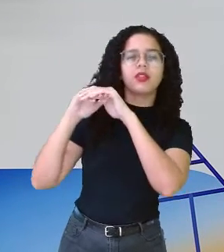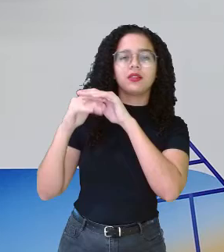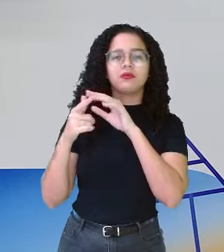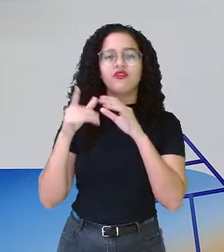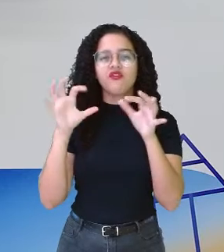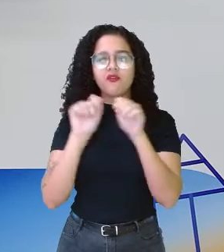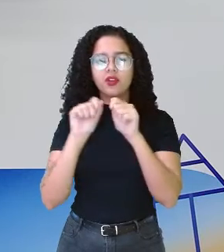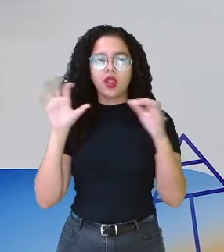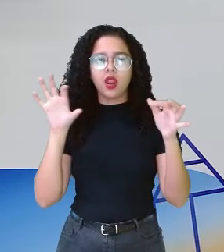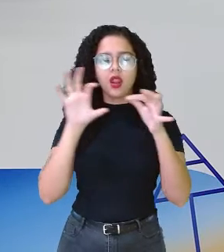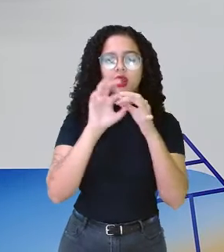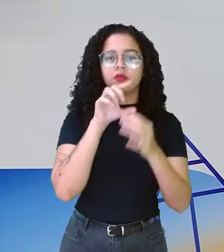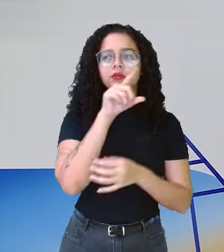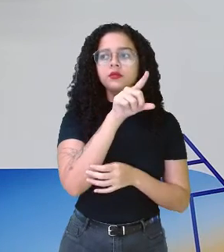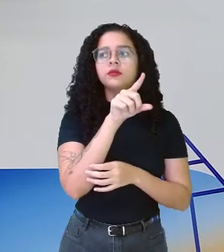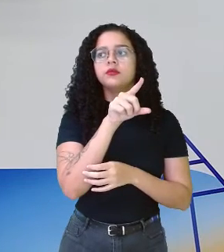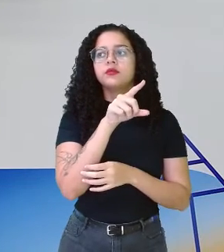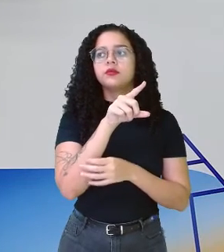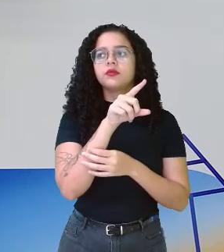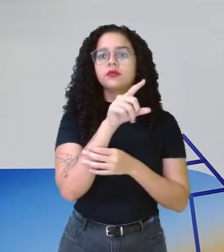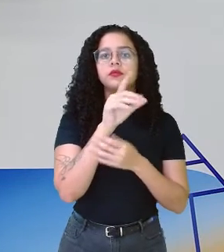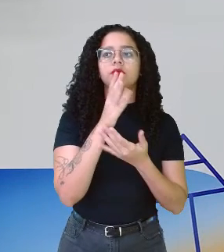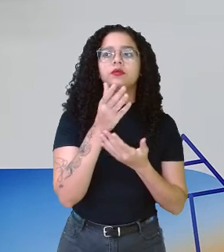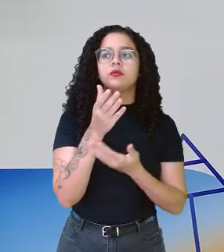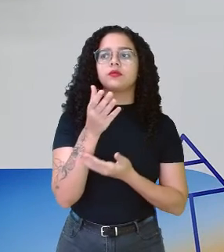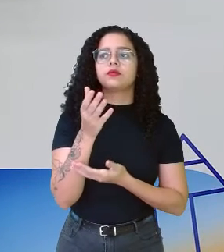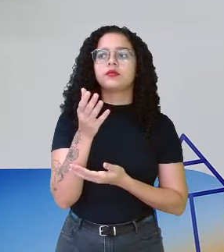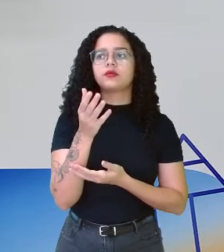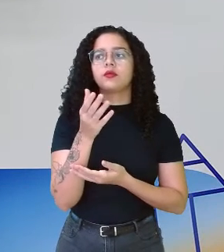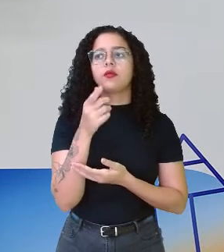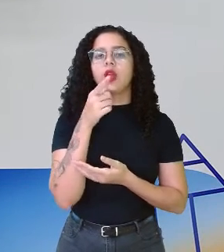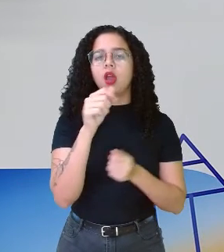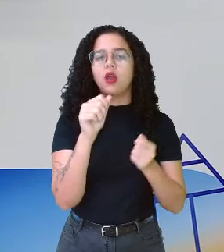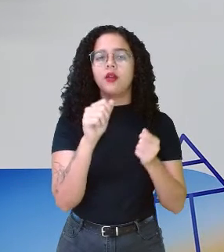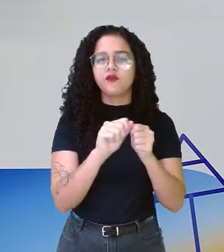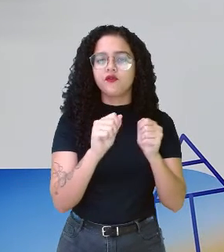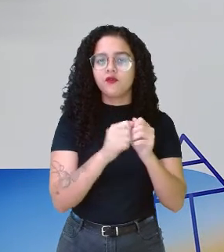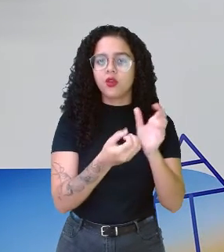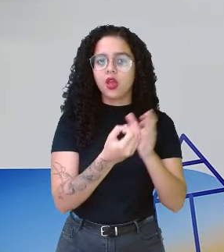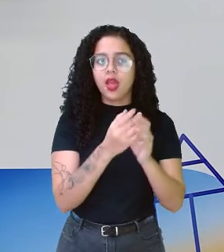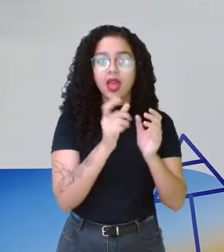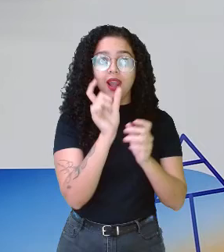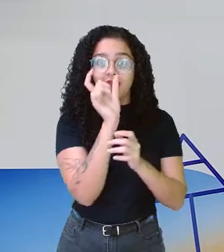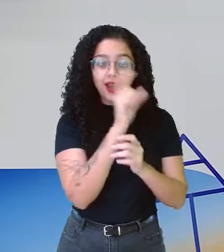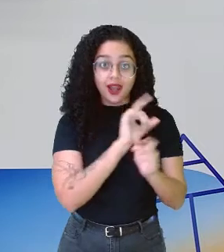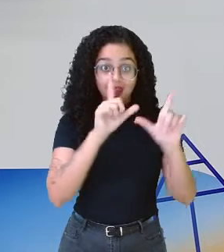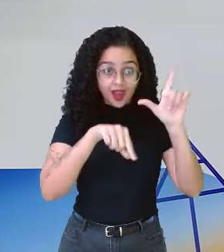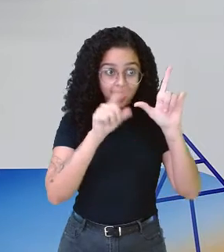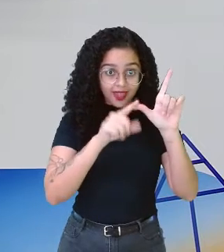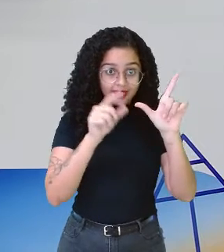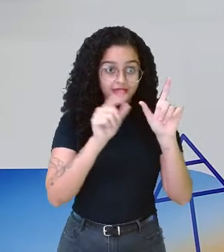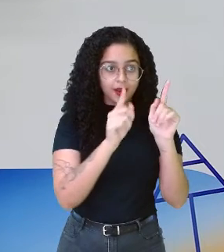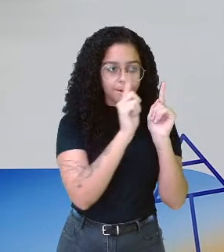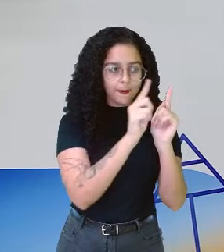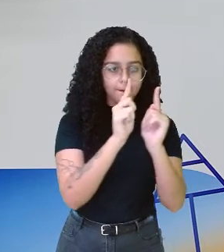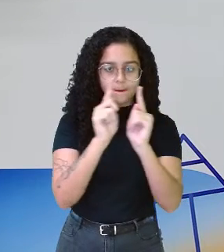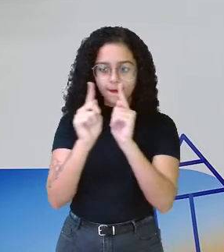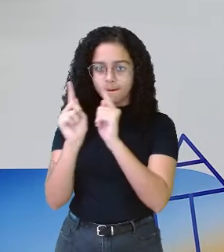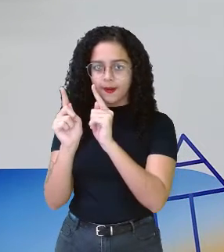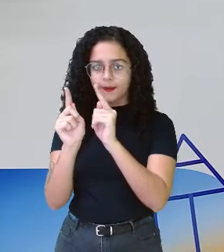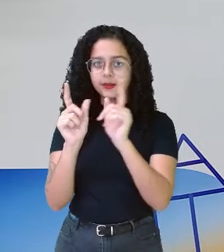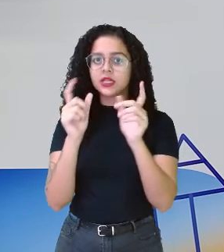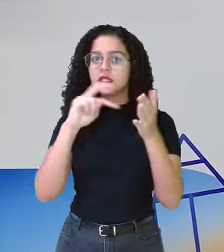aqueles rabiscos, aquela construção ali de letras, naquela sequência,